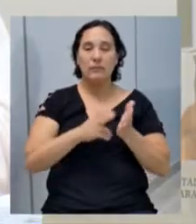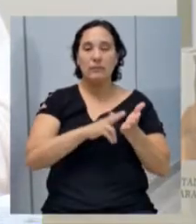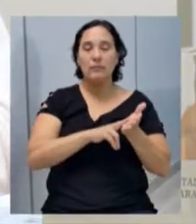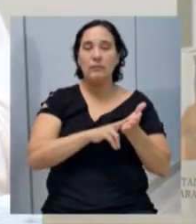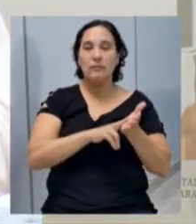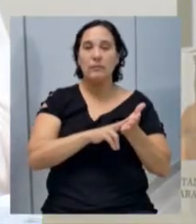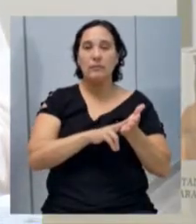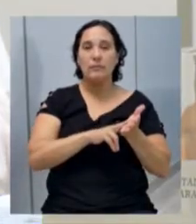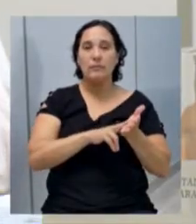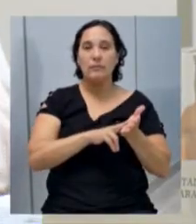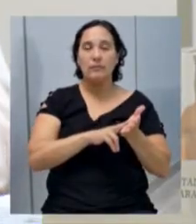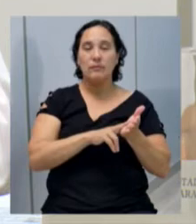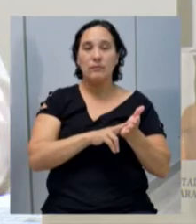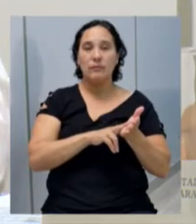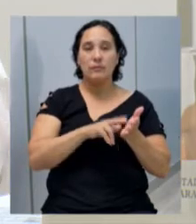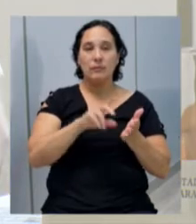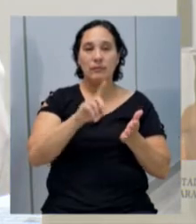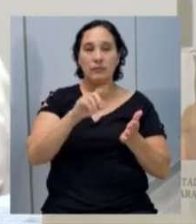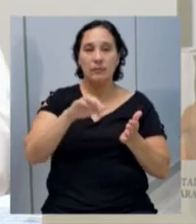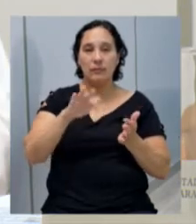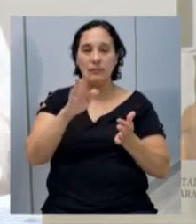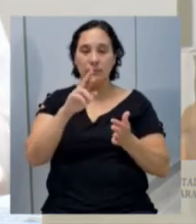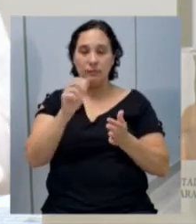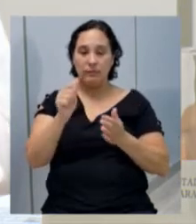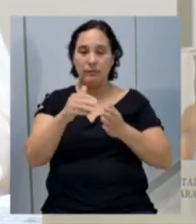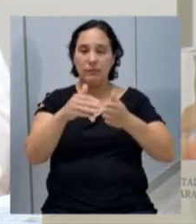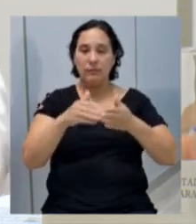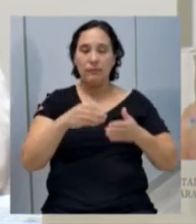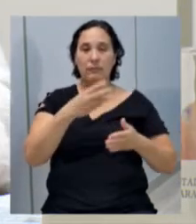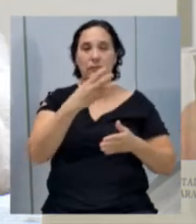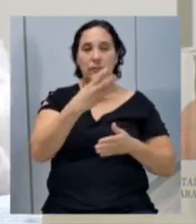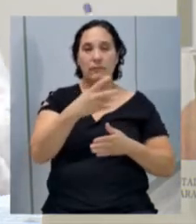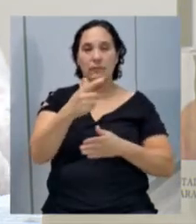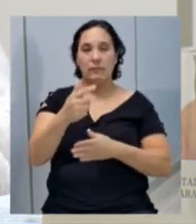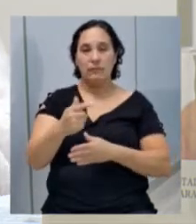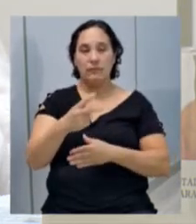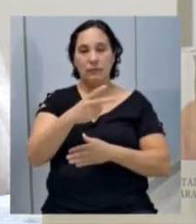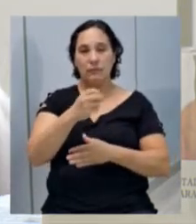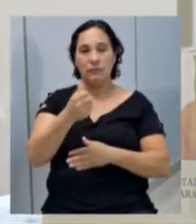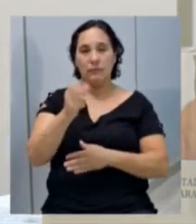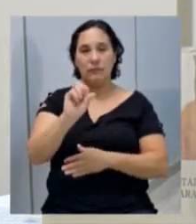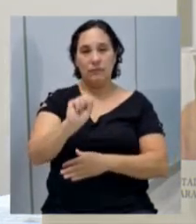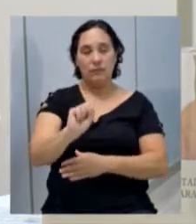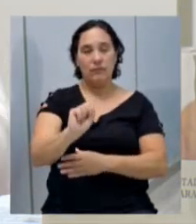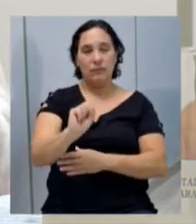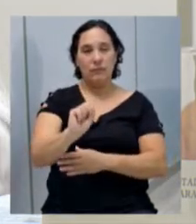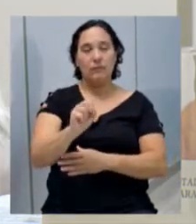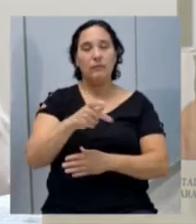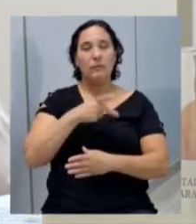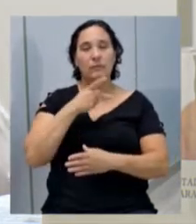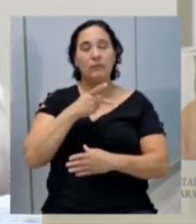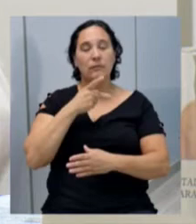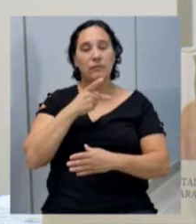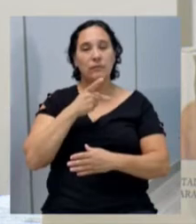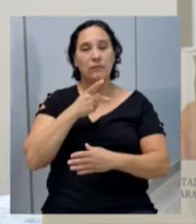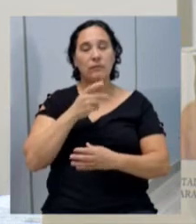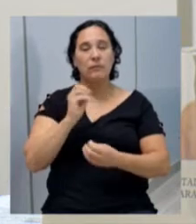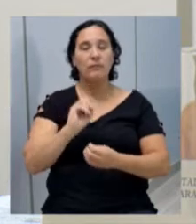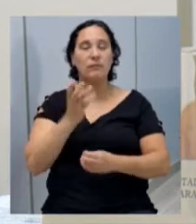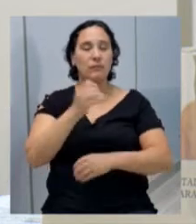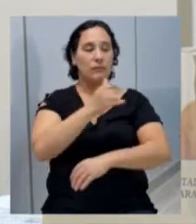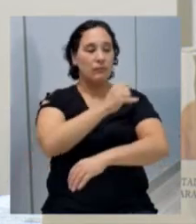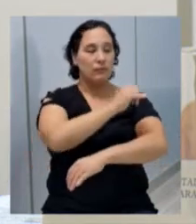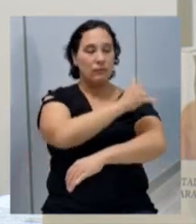recebidas. Do DEINFRA, respondendo a moção número 47 de 2018, que tratou da atual situação da